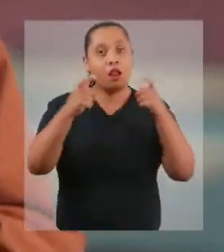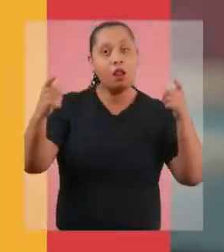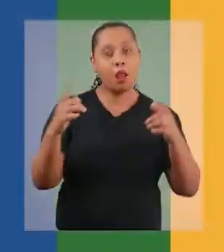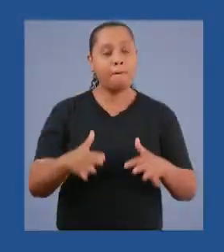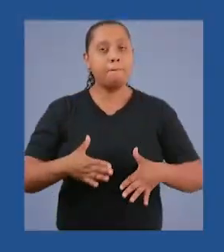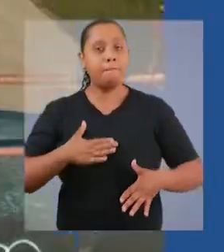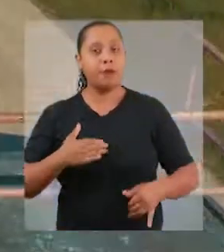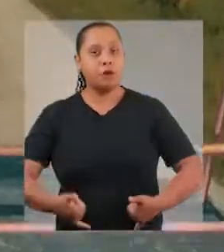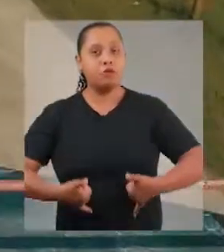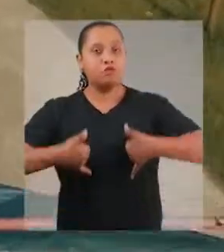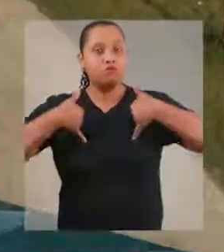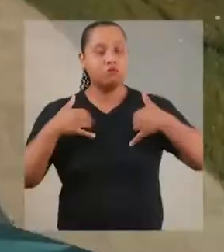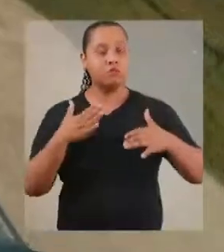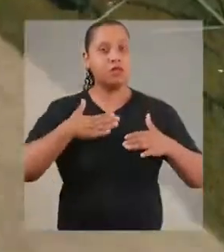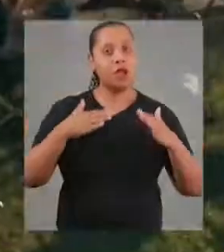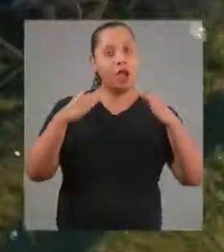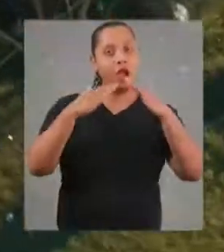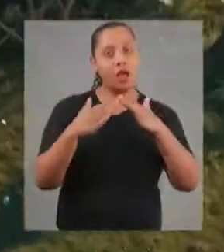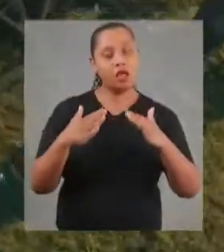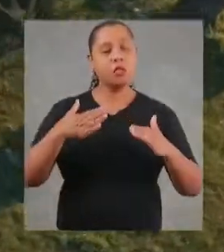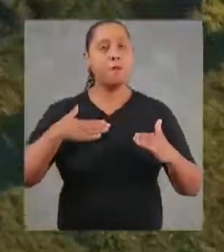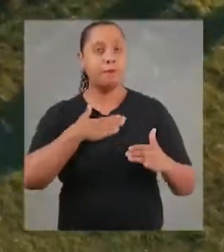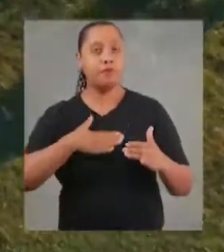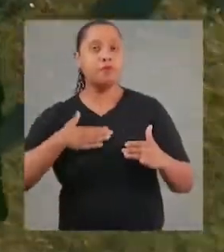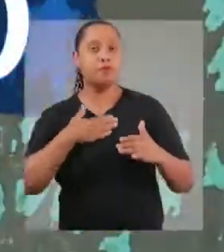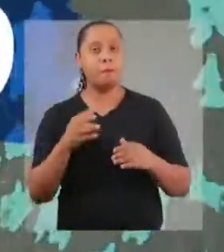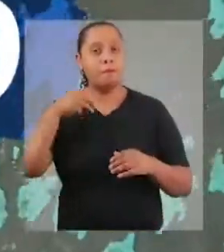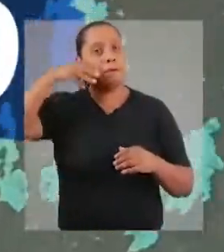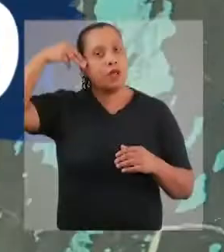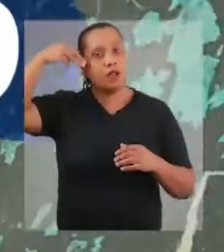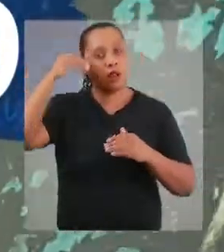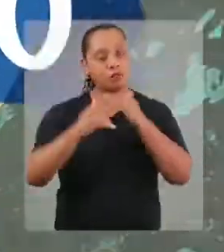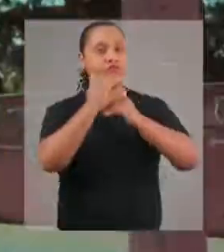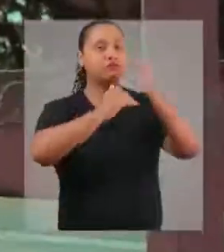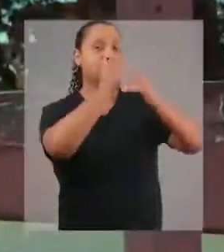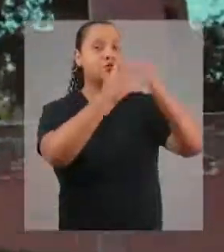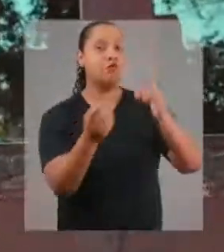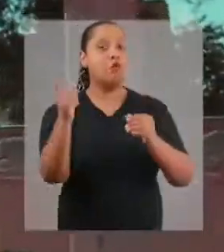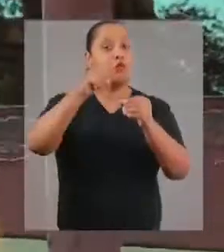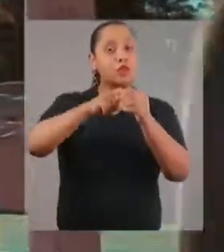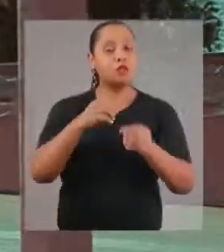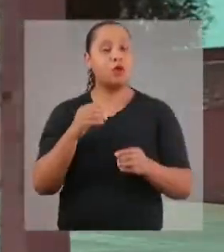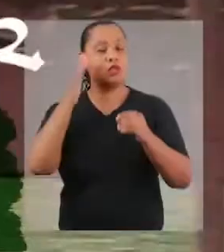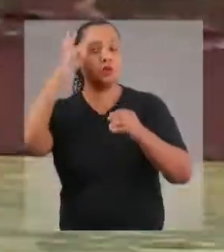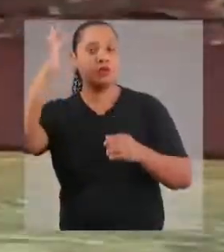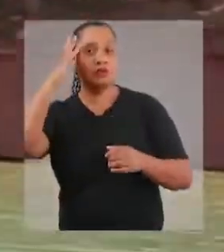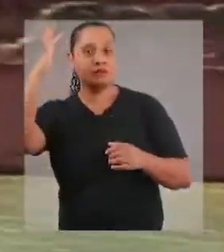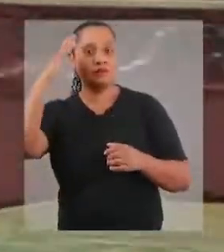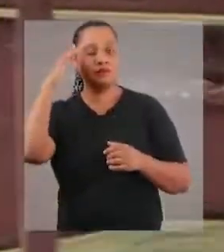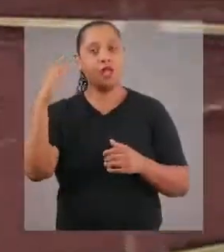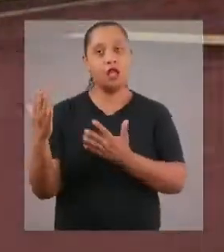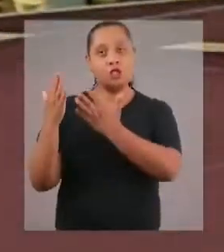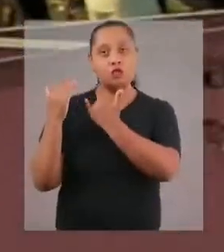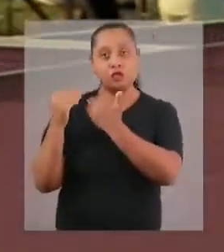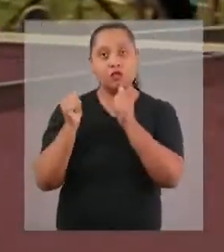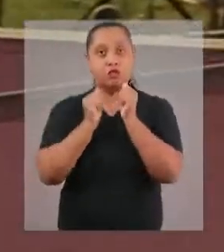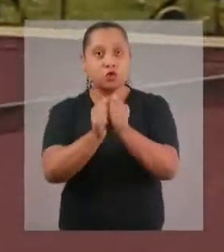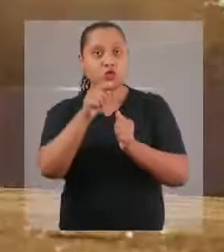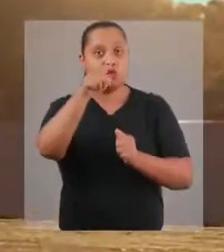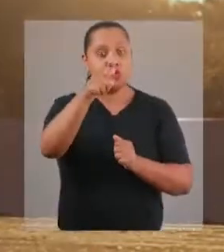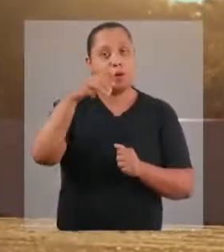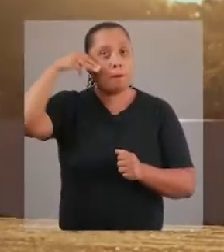do centro. Bajé é destemida, cidade linda, grande. É meu orgulho, é minha casa, esse é meu lar. Com o Mainardi vai ser